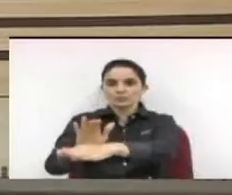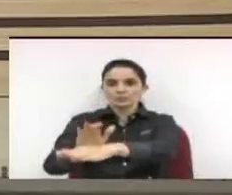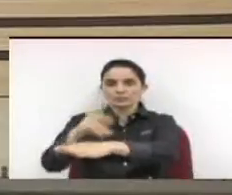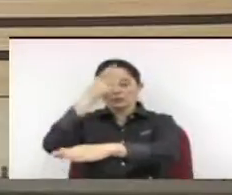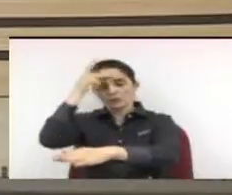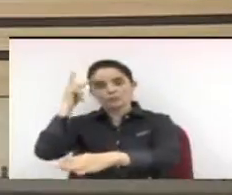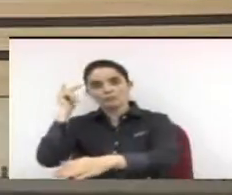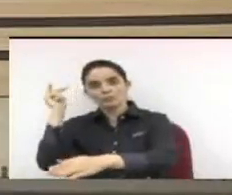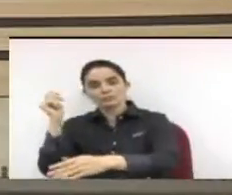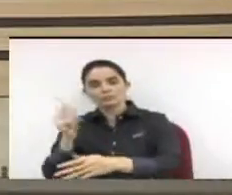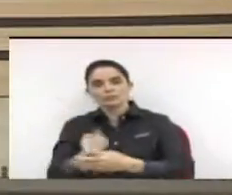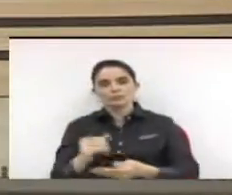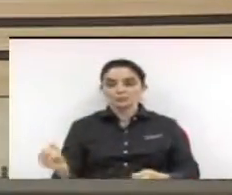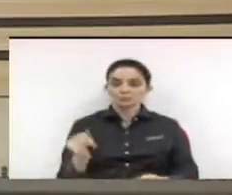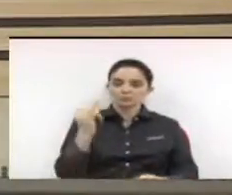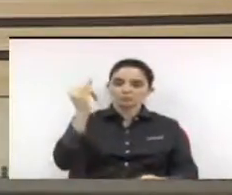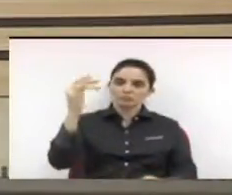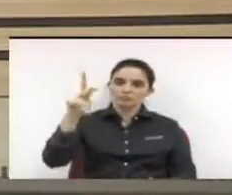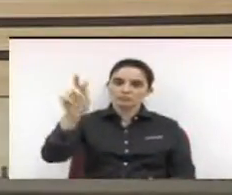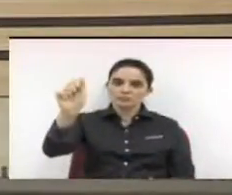patrocinadores.